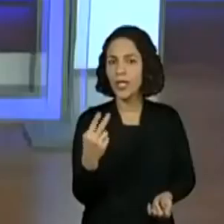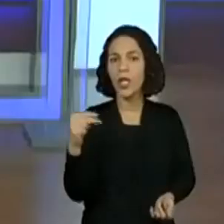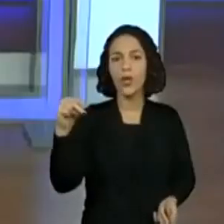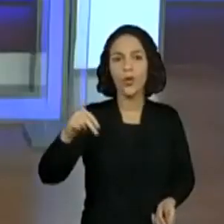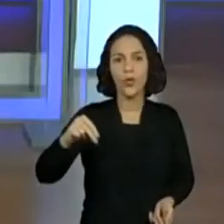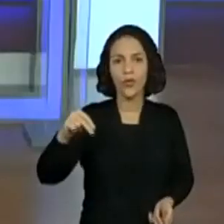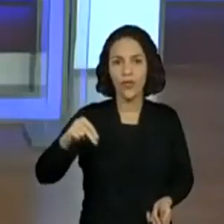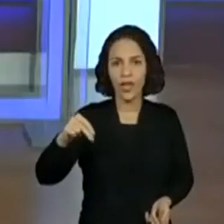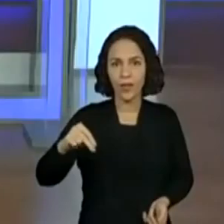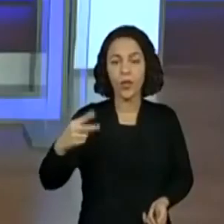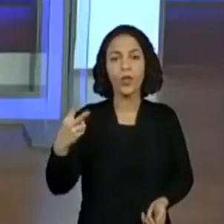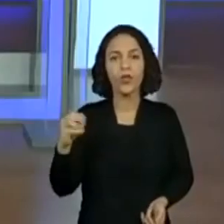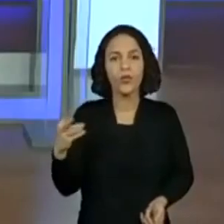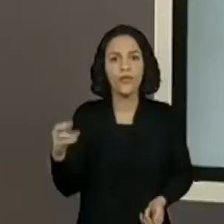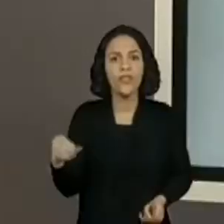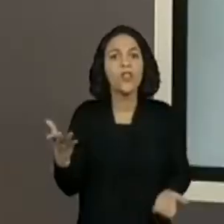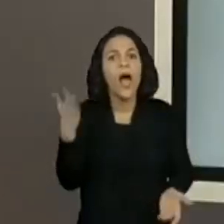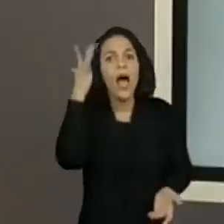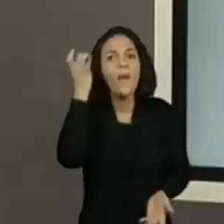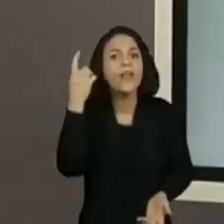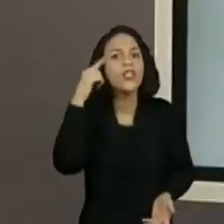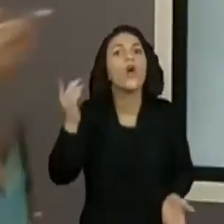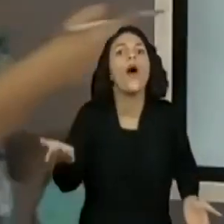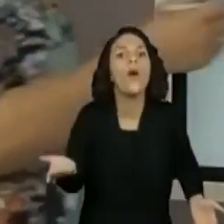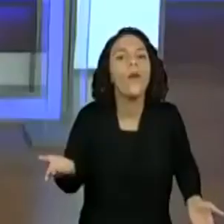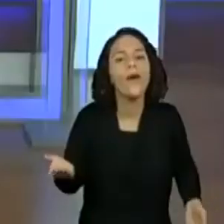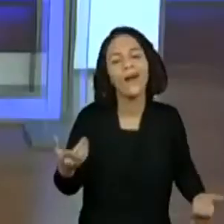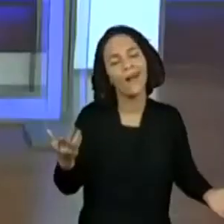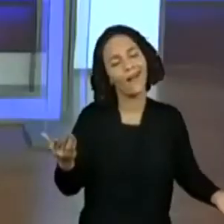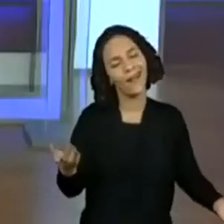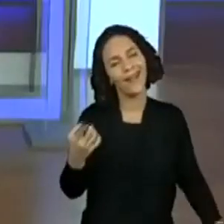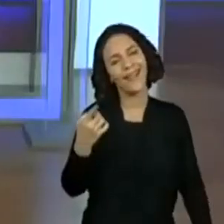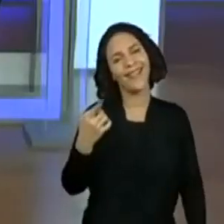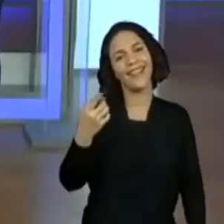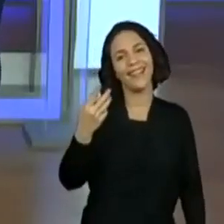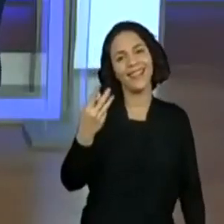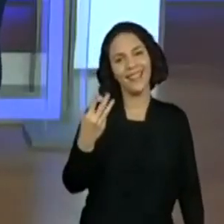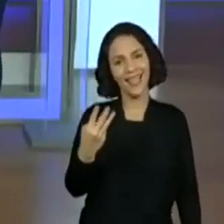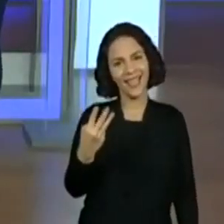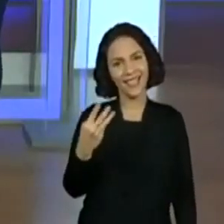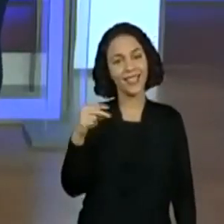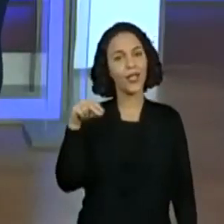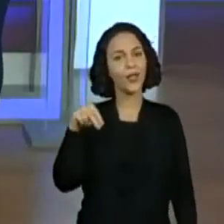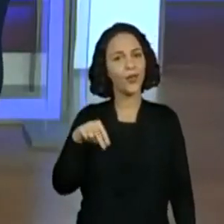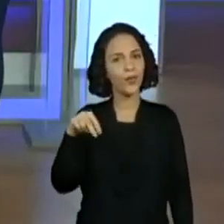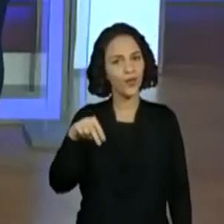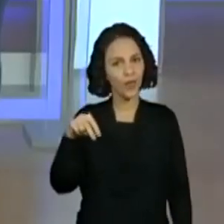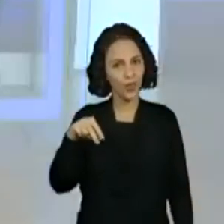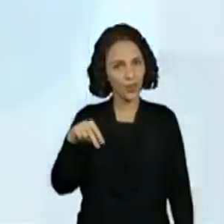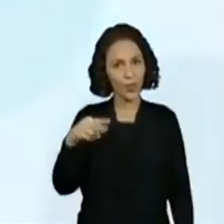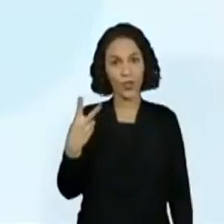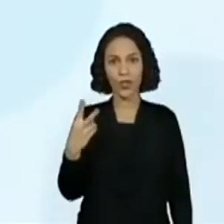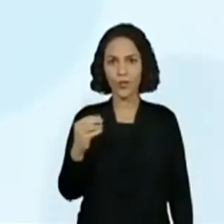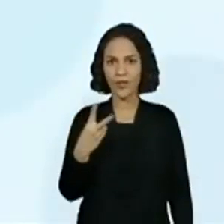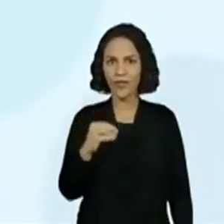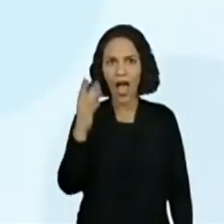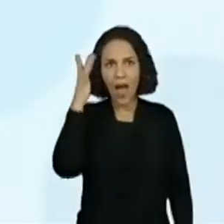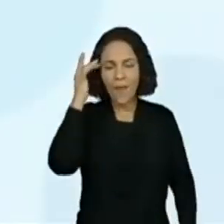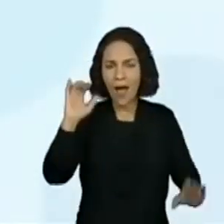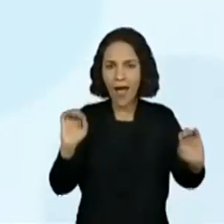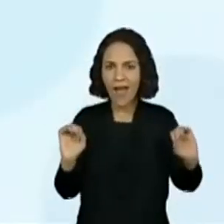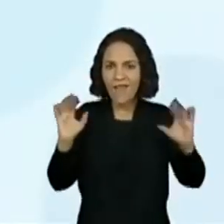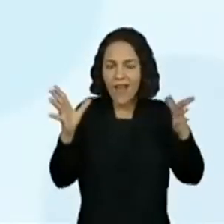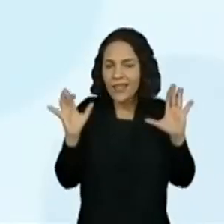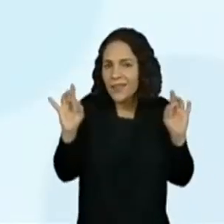amanhã, dia 13 de novembro de 2020. Então, amanhã, teremos um grande evento, professora